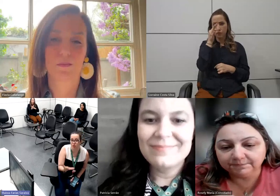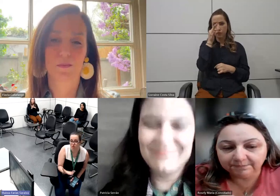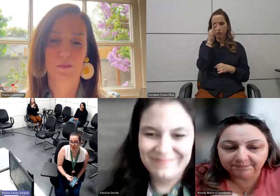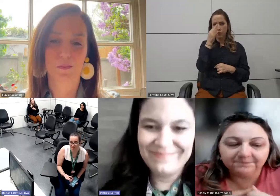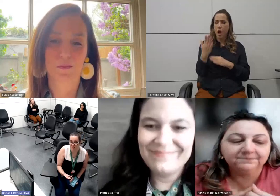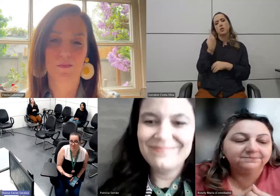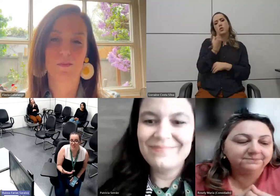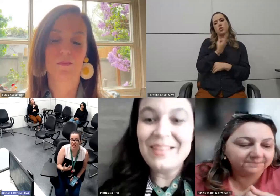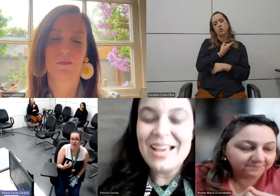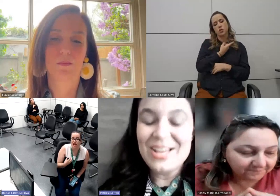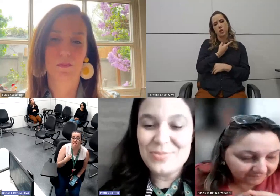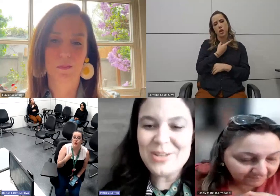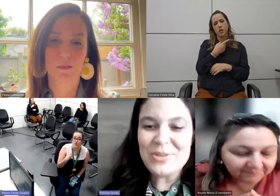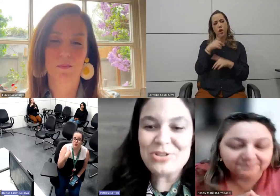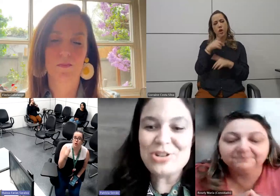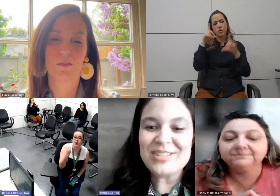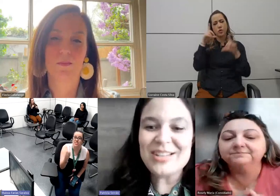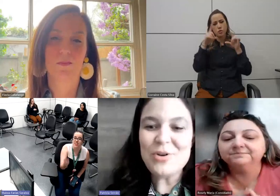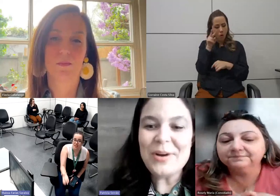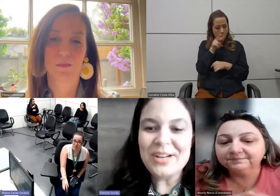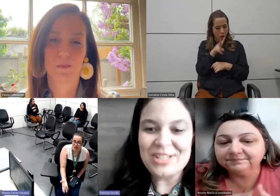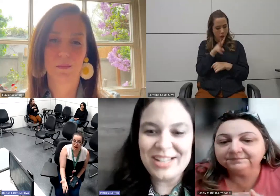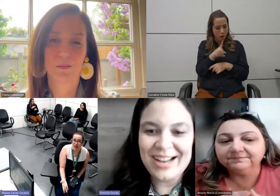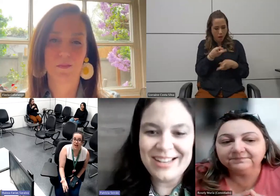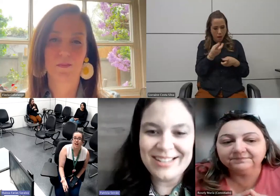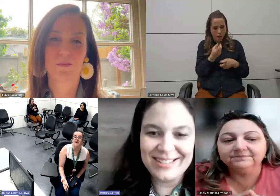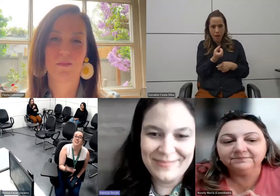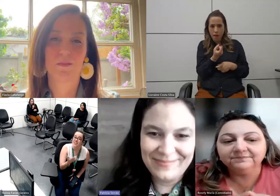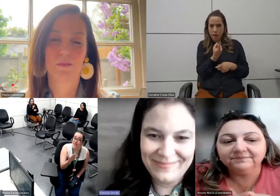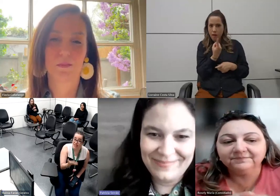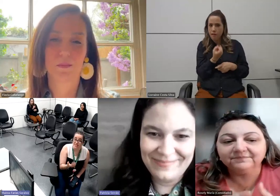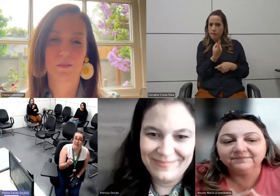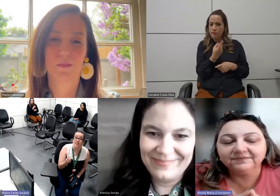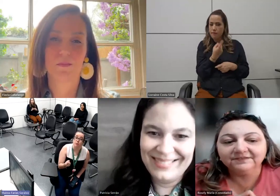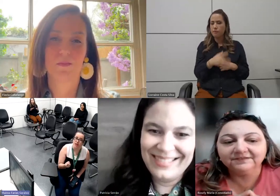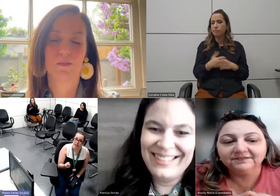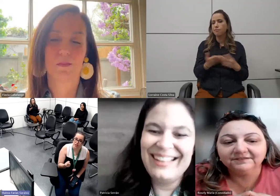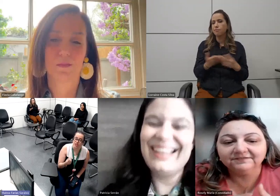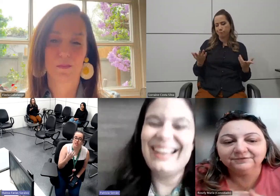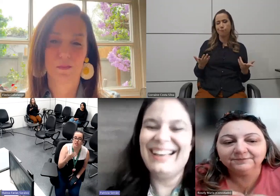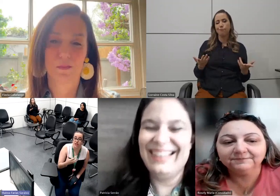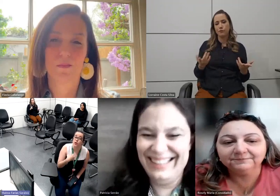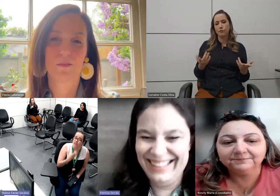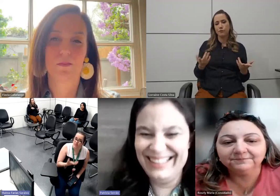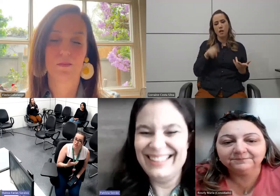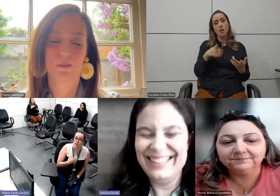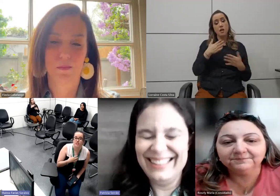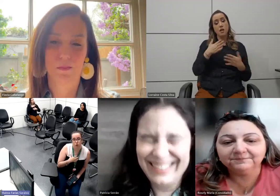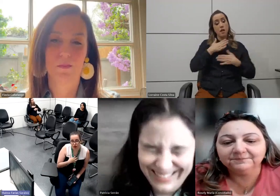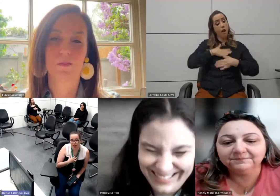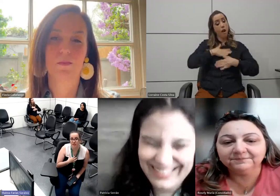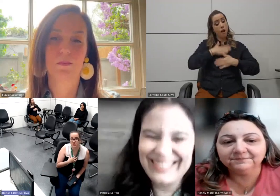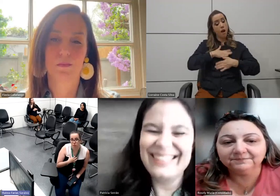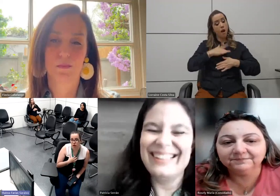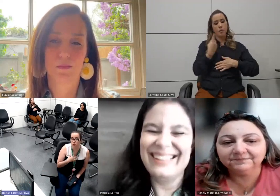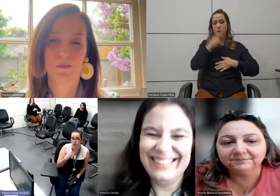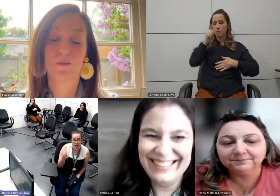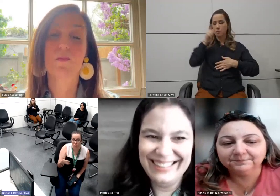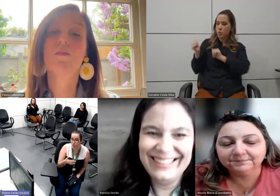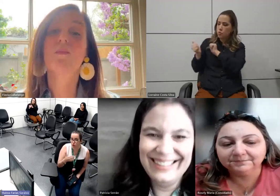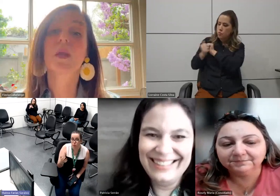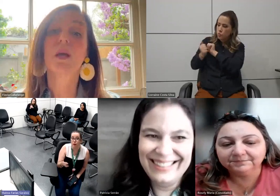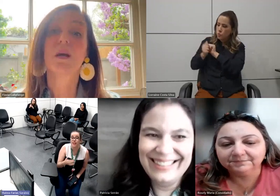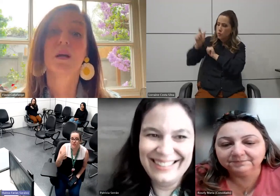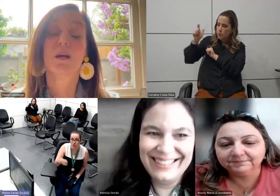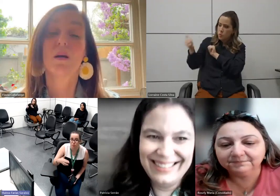olhares malvados, assim. Especialmente os nossos acompanhantes, Raessa? Exatamente, que tranquilize os nossos acompanhantes também,